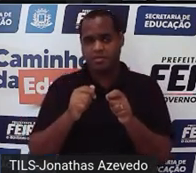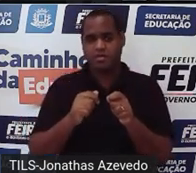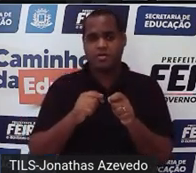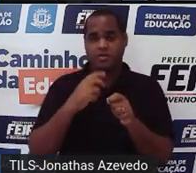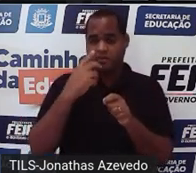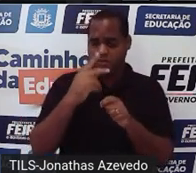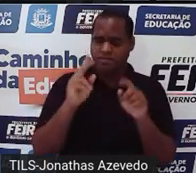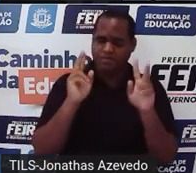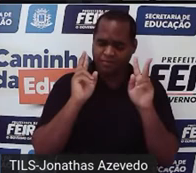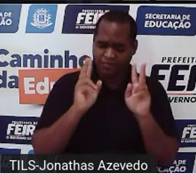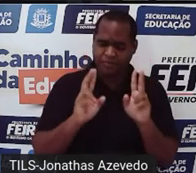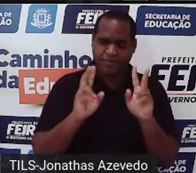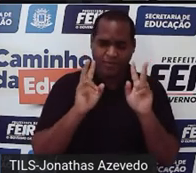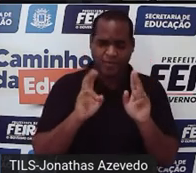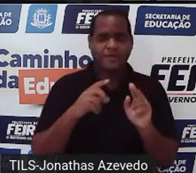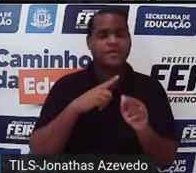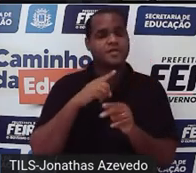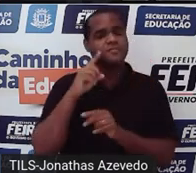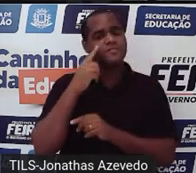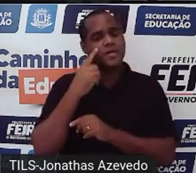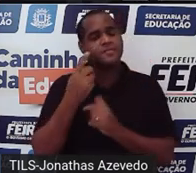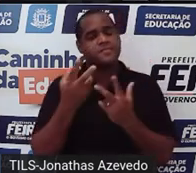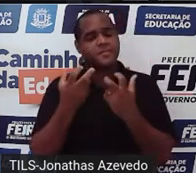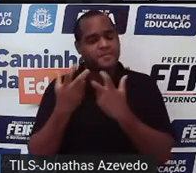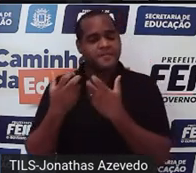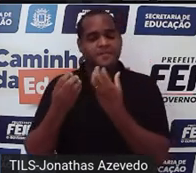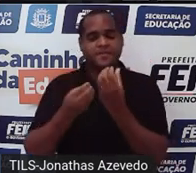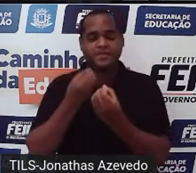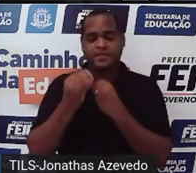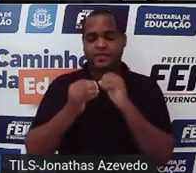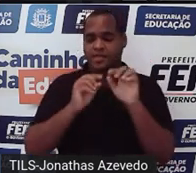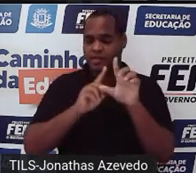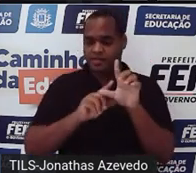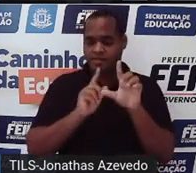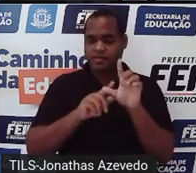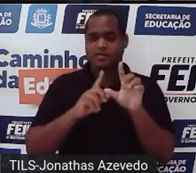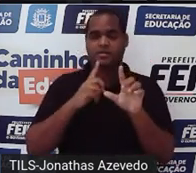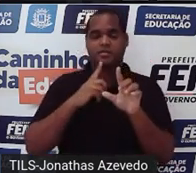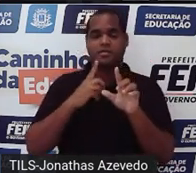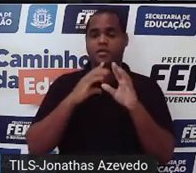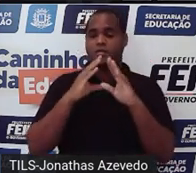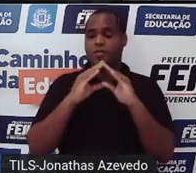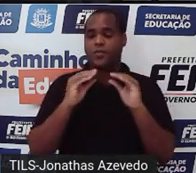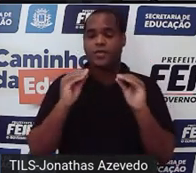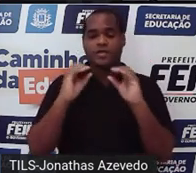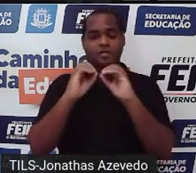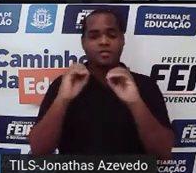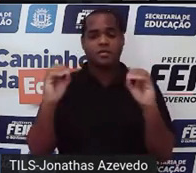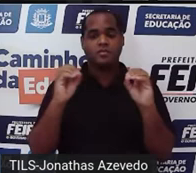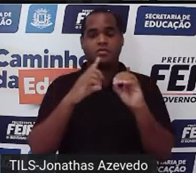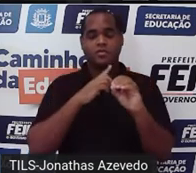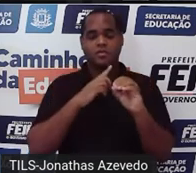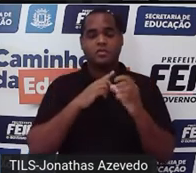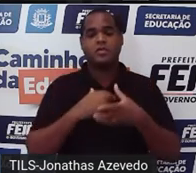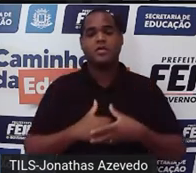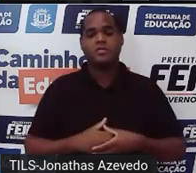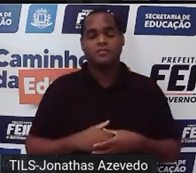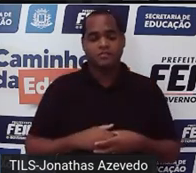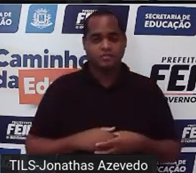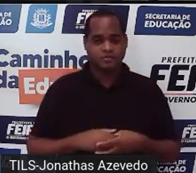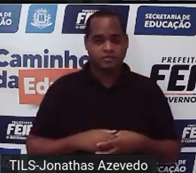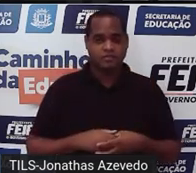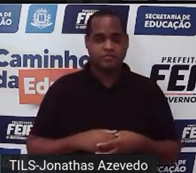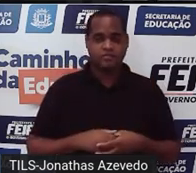da mesma forma ia perceber que as letras iriam zerar ia